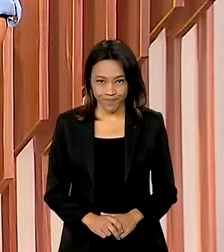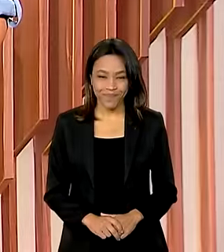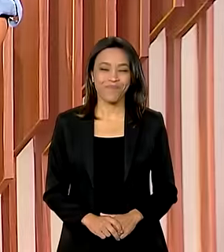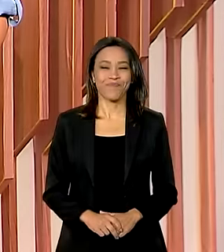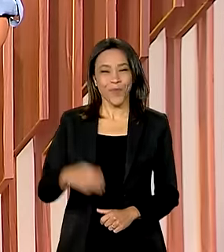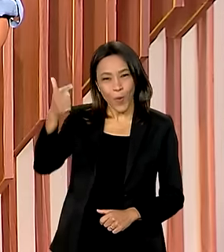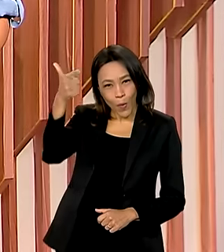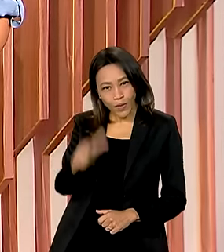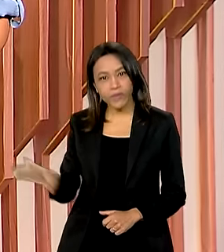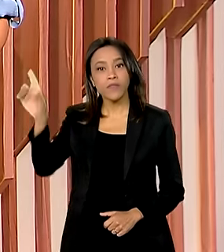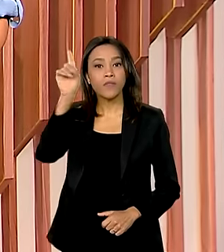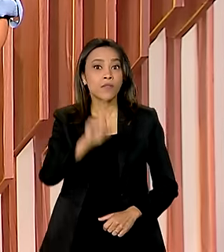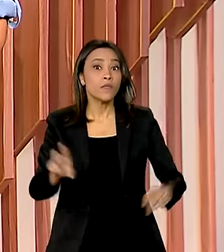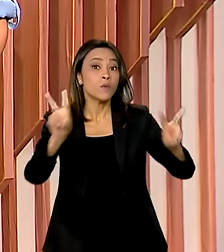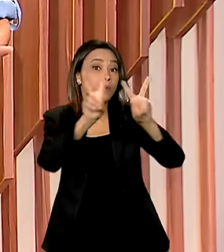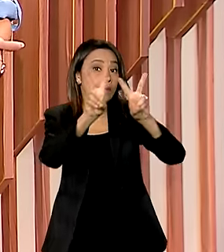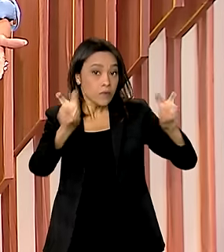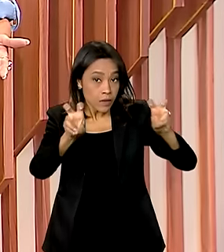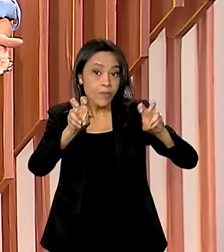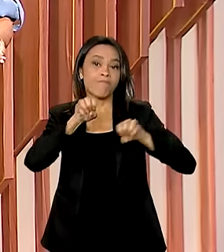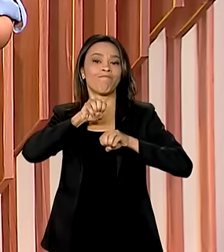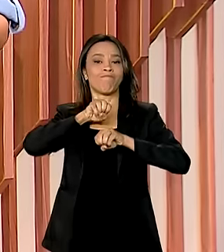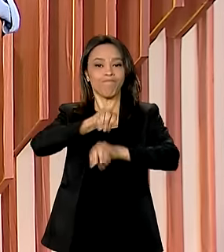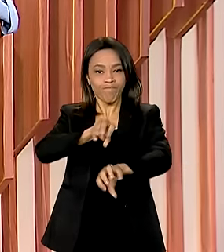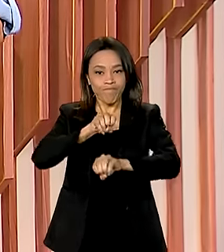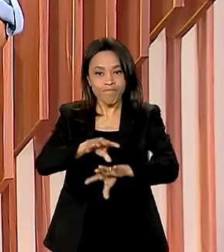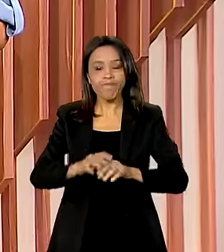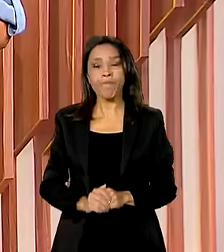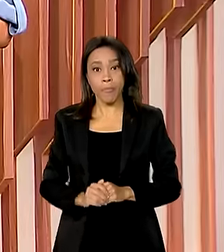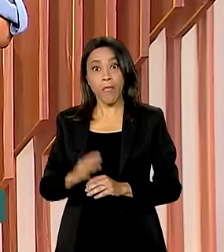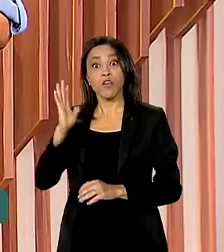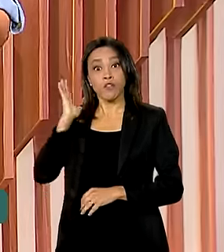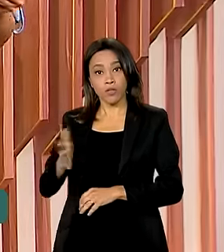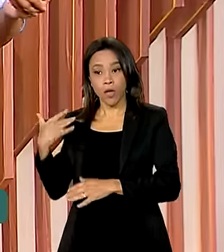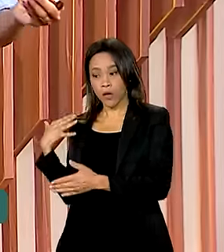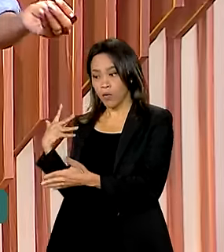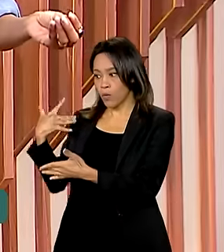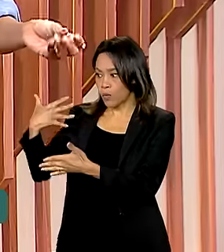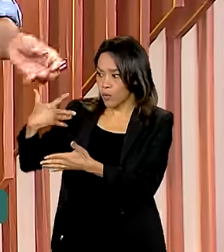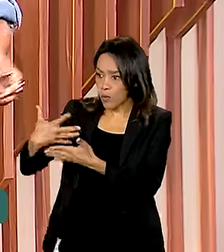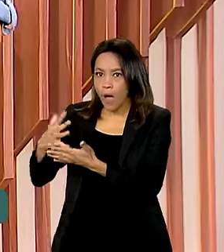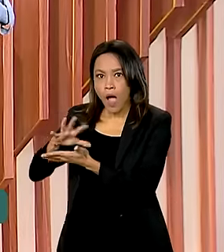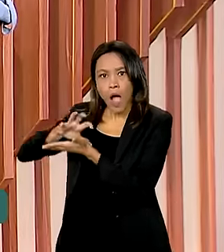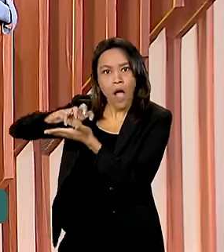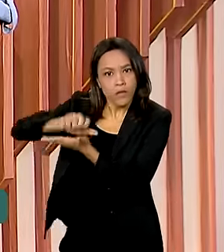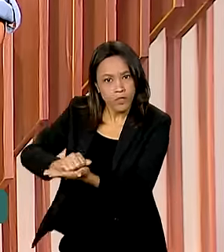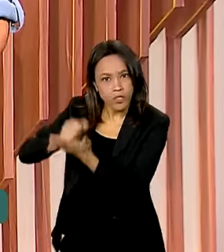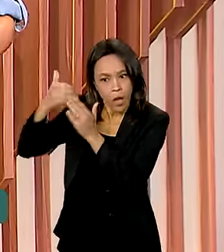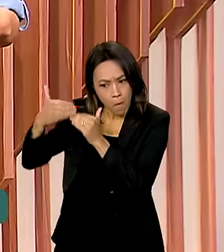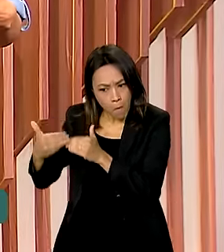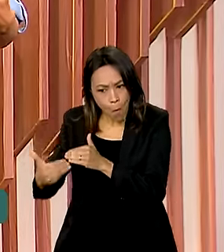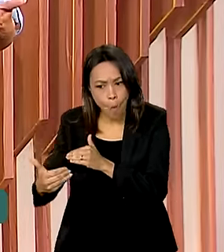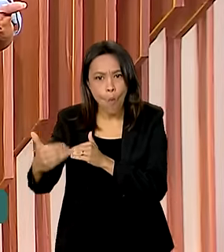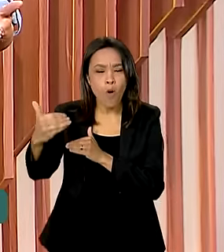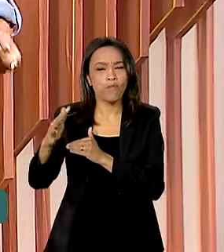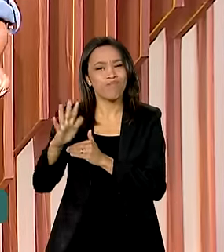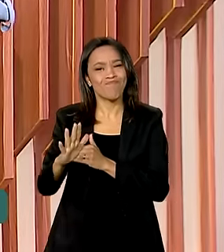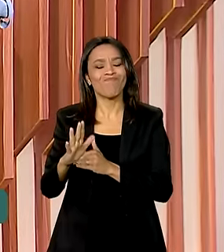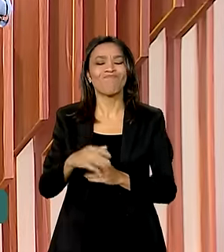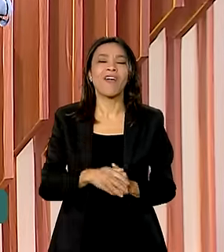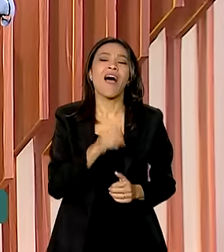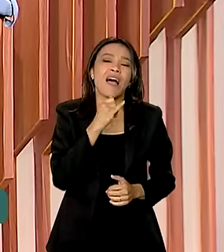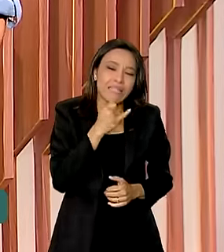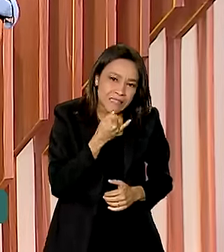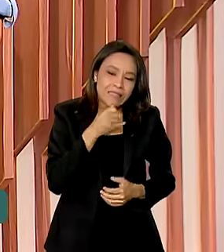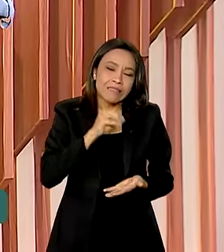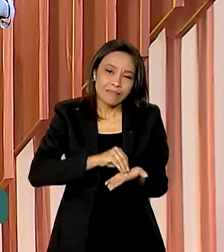Estamos de volta e o tema agora é educação. Apesar de registrar avanço nas últimas décadas, o analfabetismo ainda é